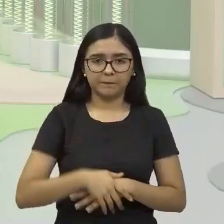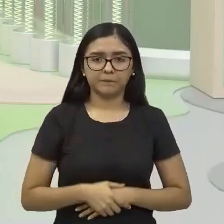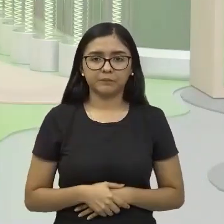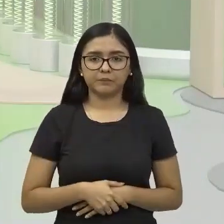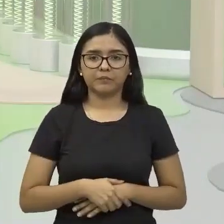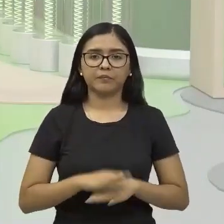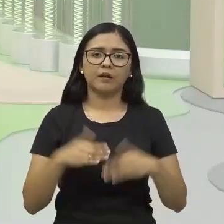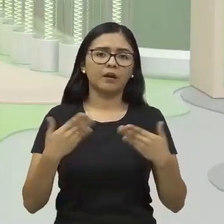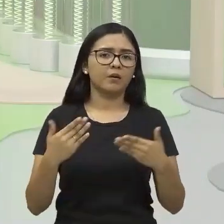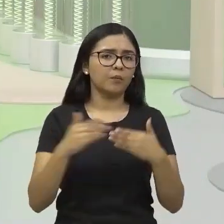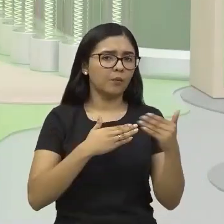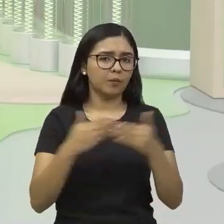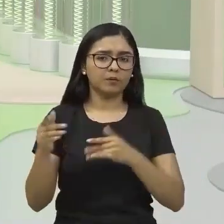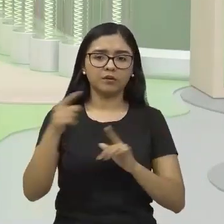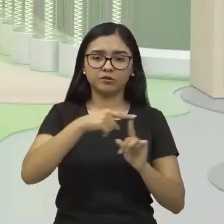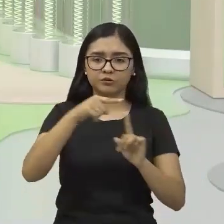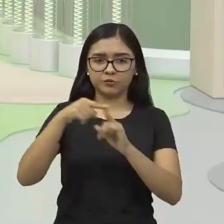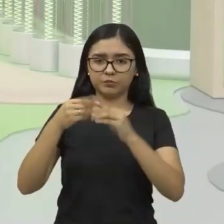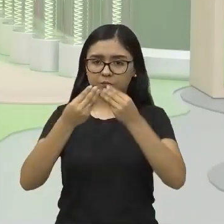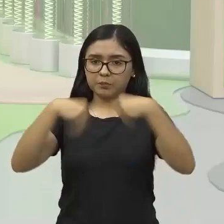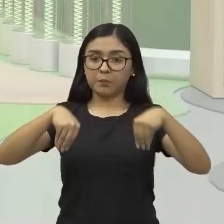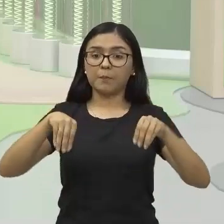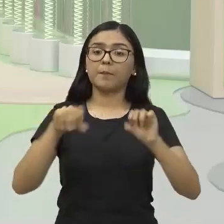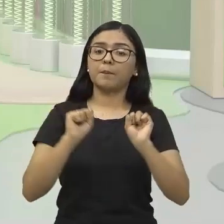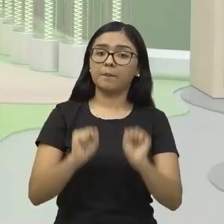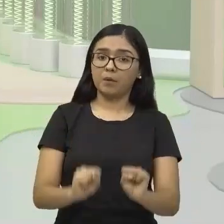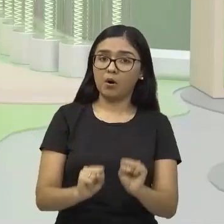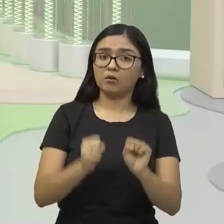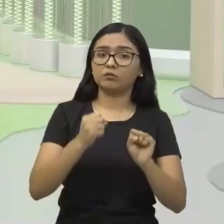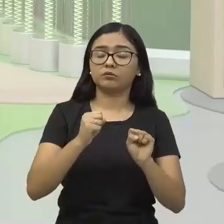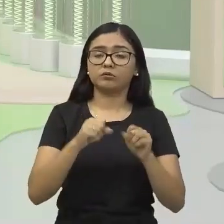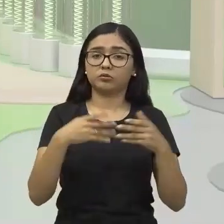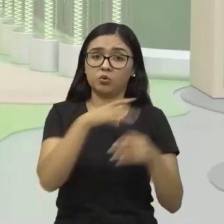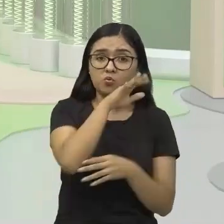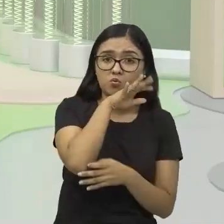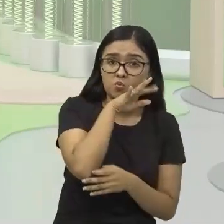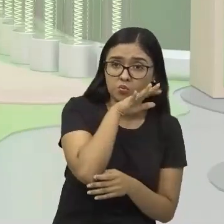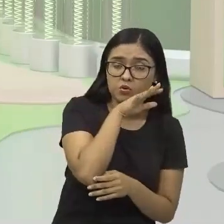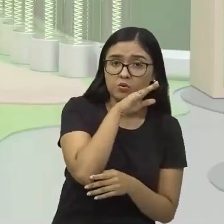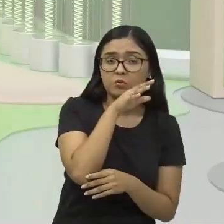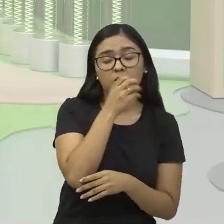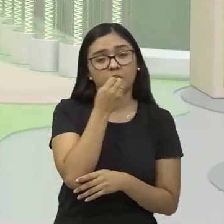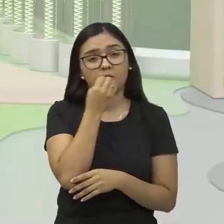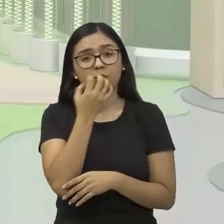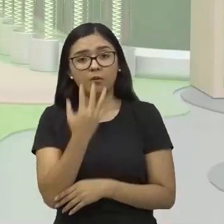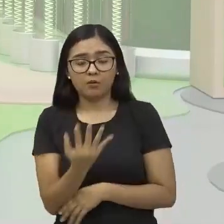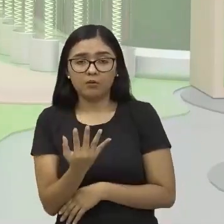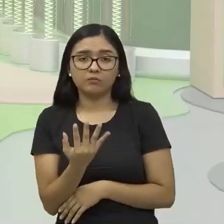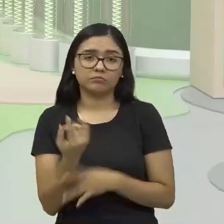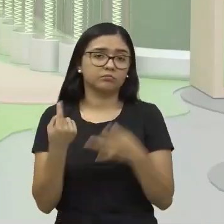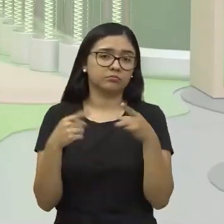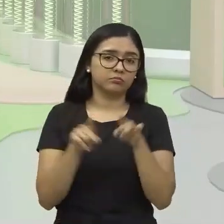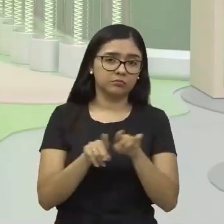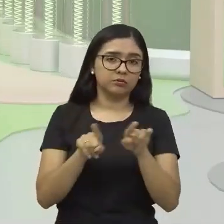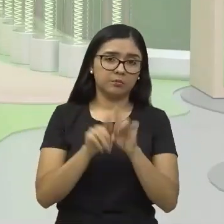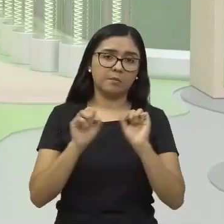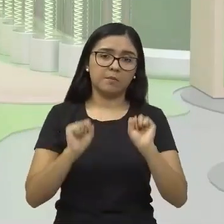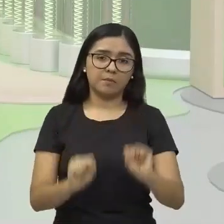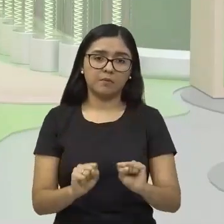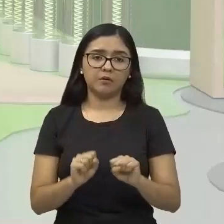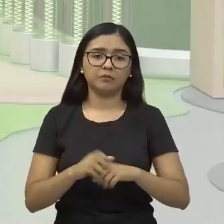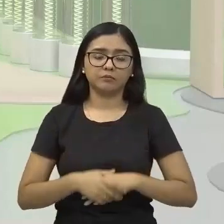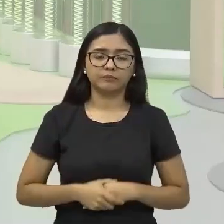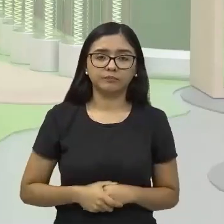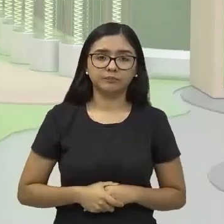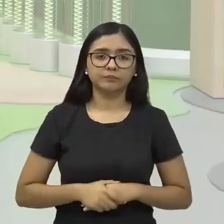é qualquer tipo de impacto. Ele pode ser aí negativo, pode ser positivo, ele pode ser aí definitivo ou